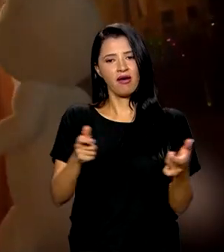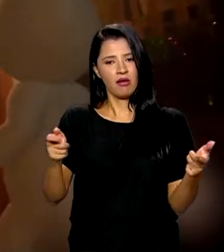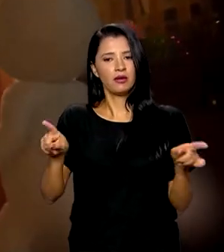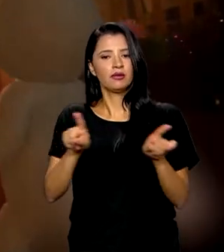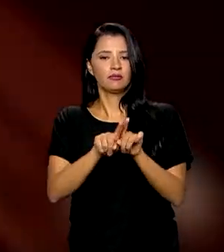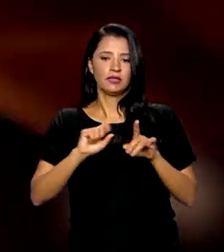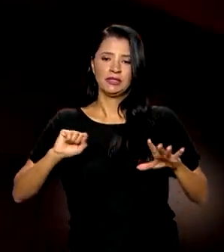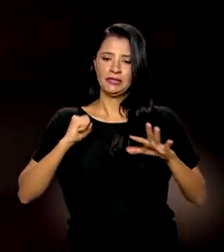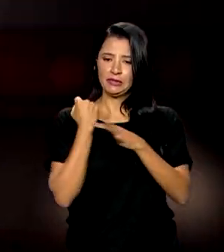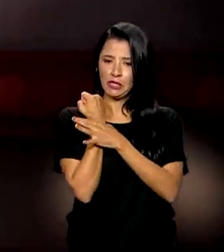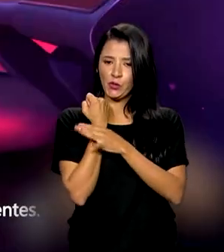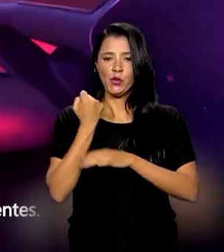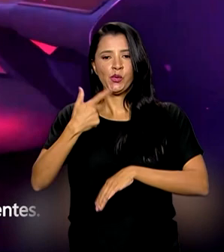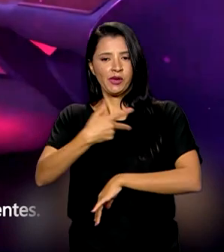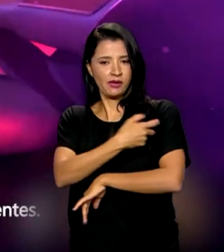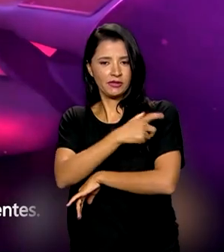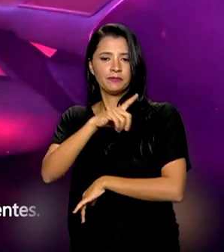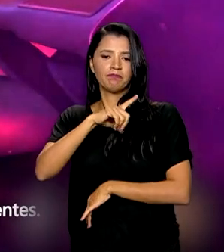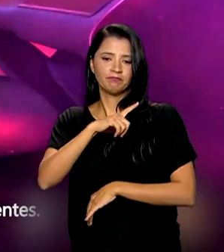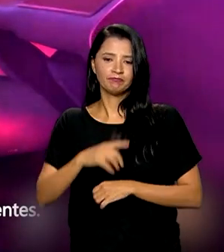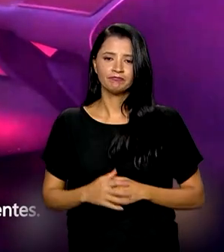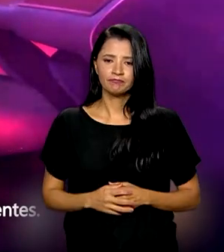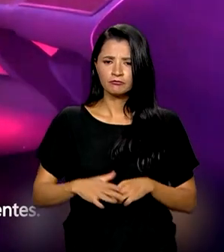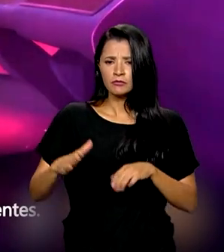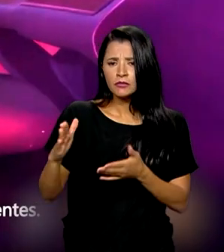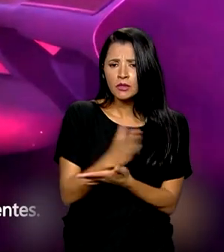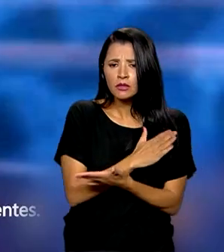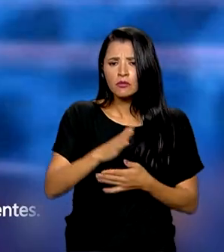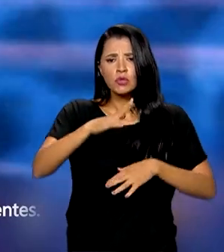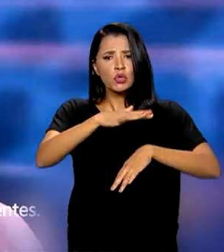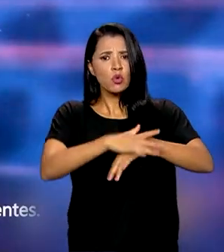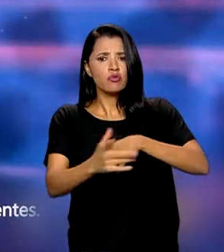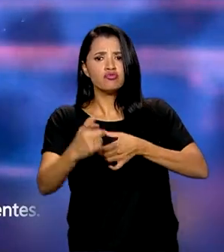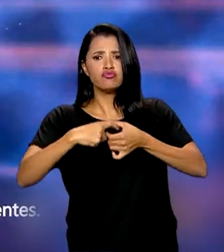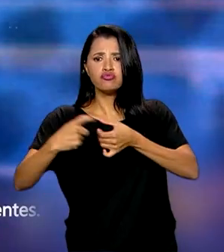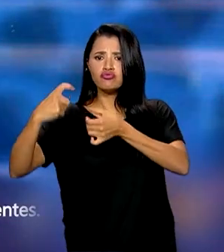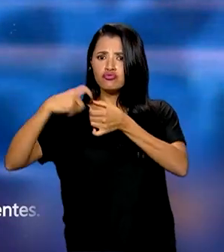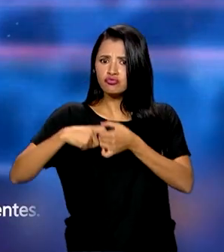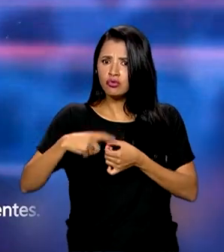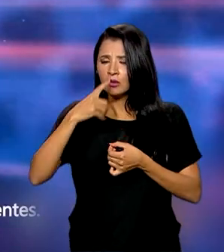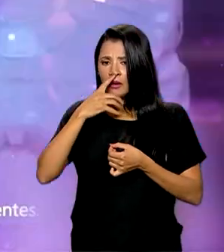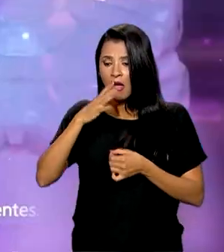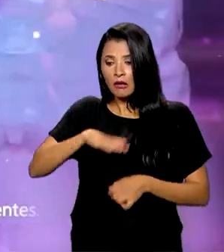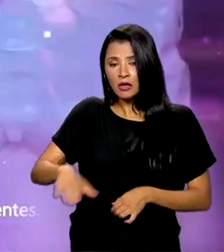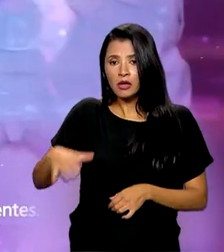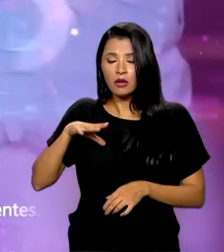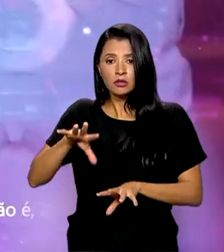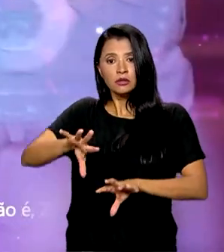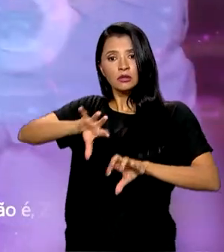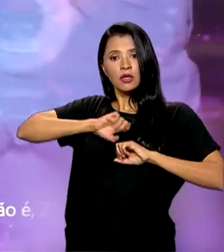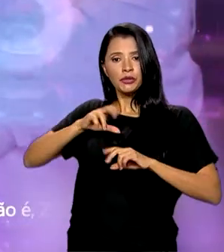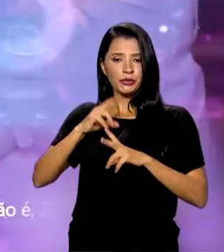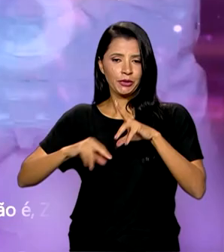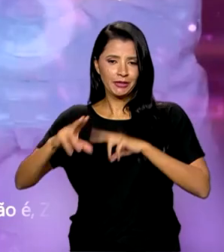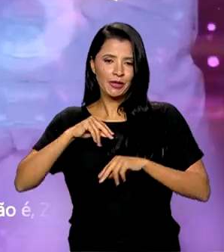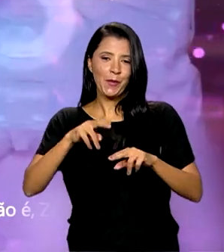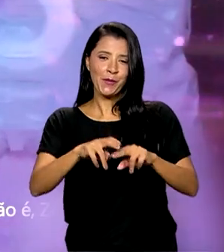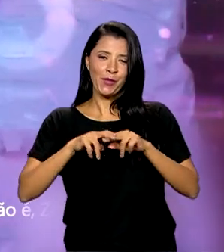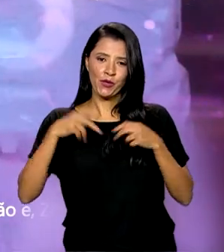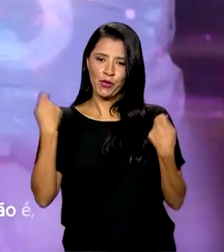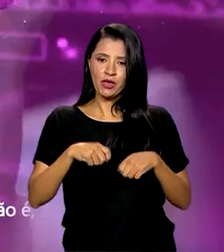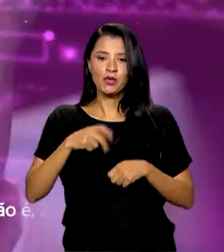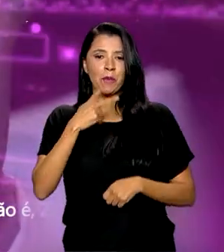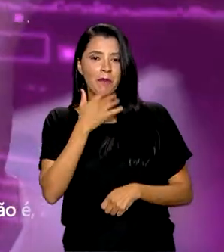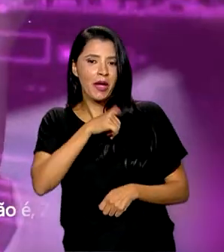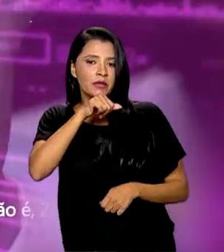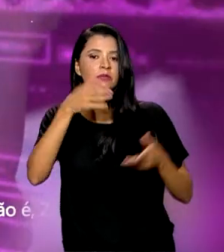segurança dos imunizantes. Algumas doenças estão voltando e atingindo as crianças e adolescentes. Por isso a participação dos pais